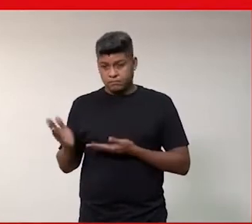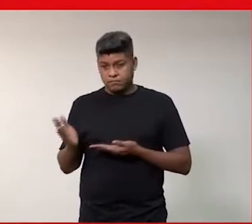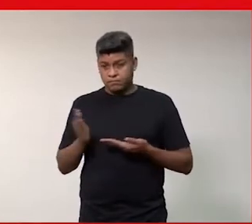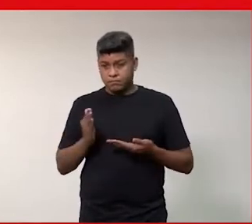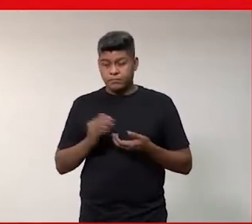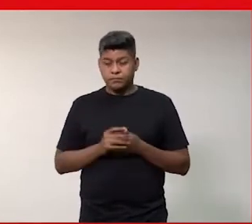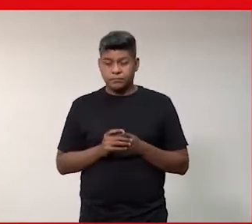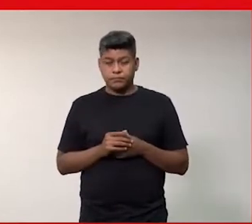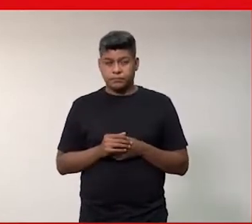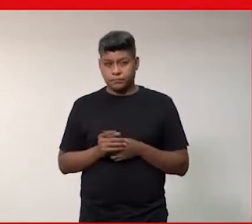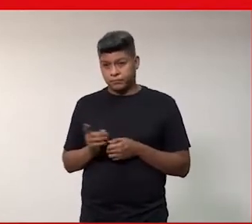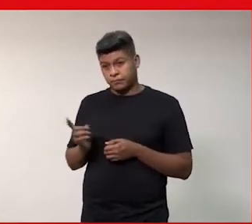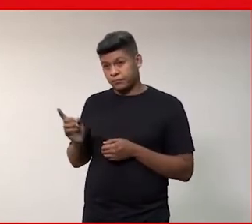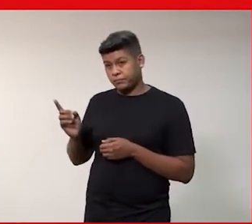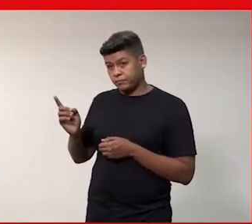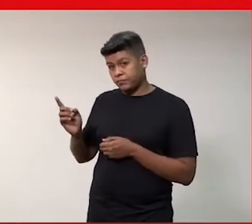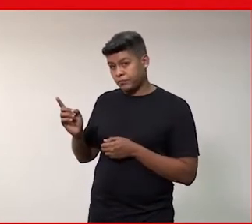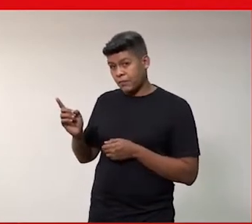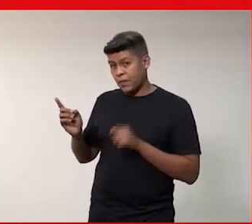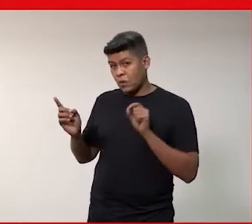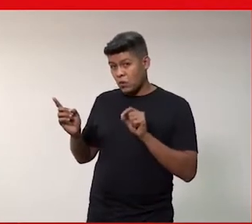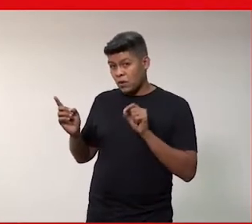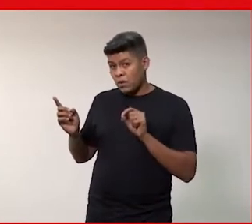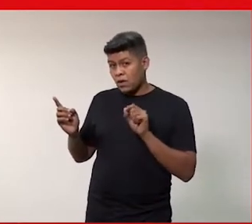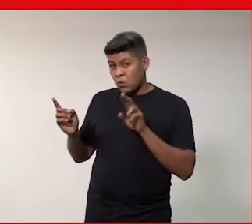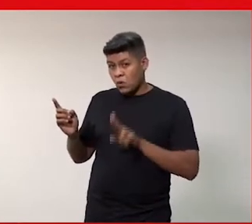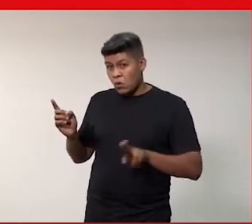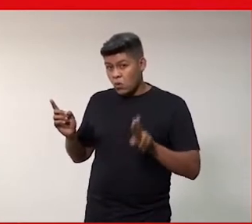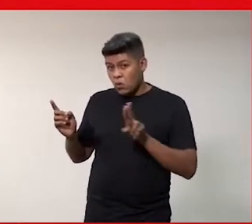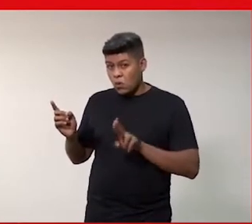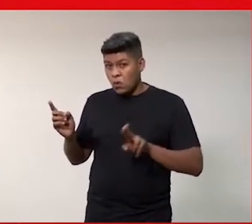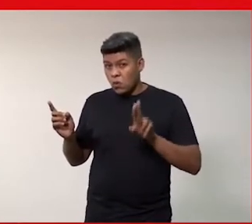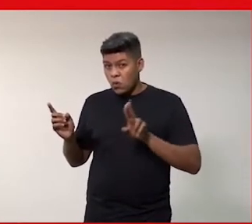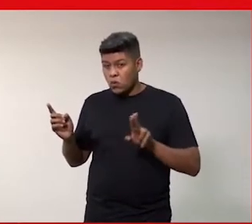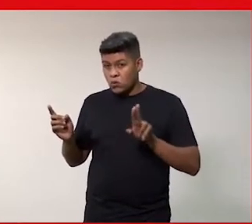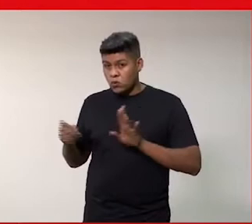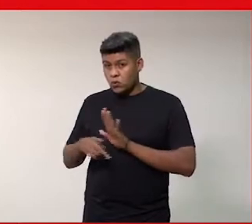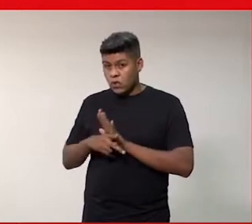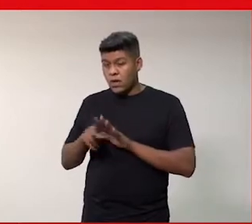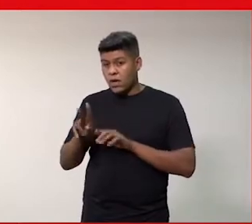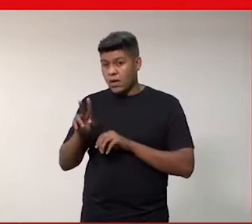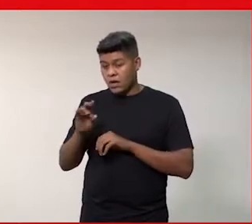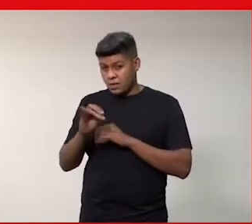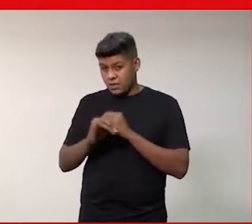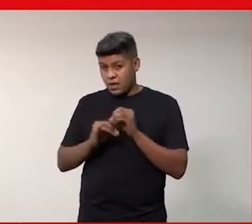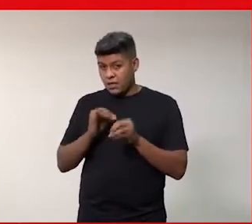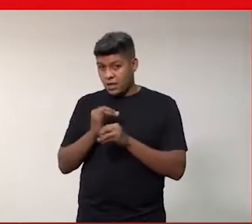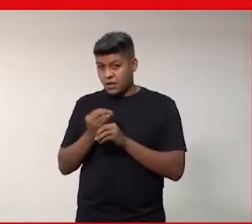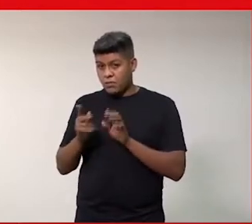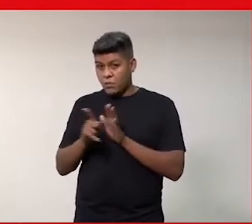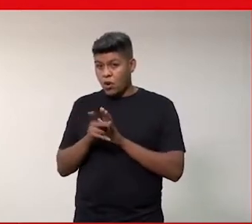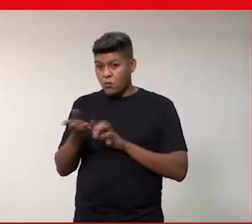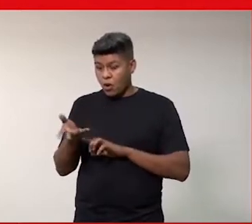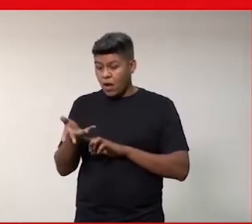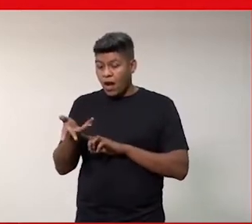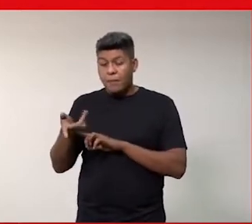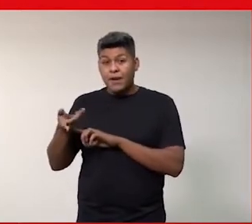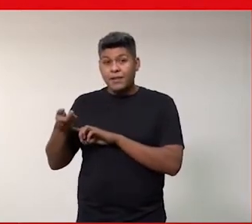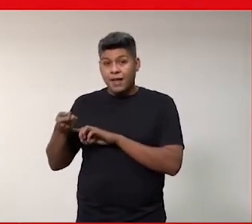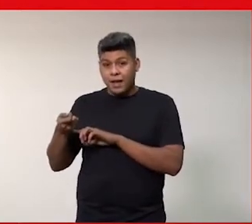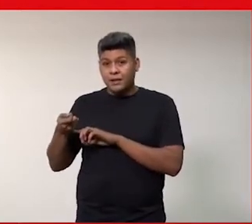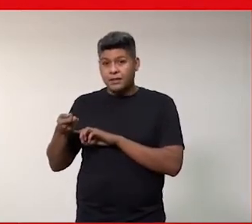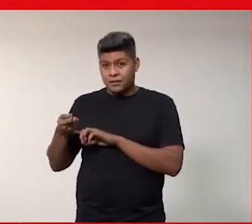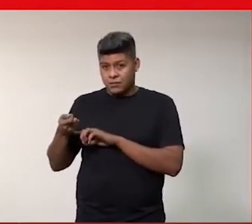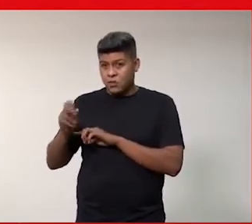E aí, pegando a questão do uso, né, da internet, em questões de habilidade para esse uso.